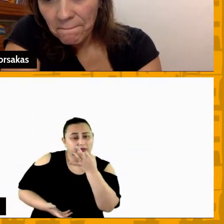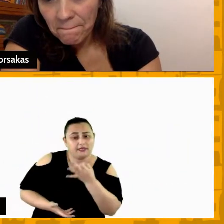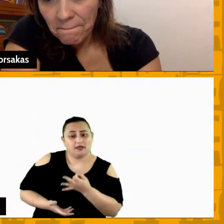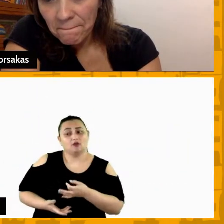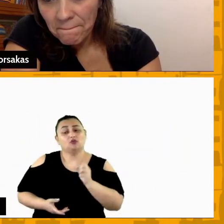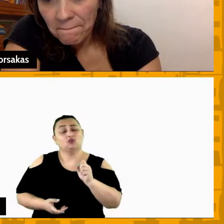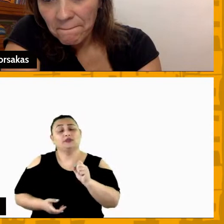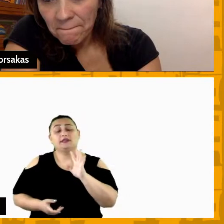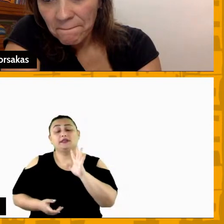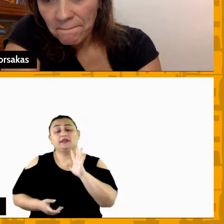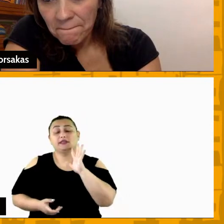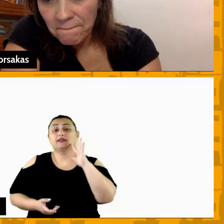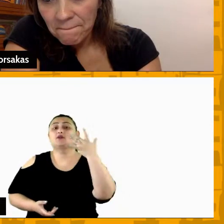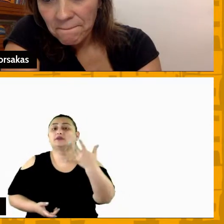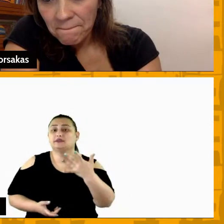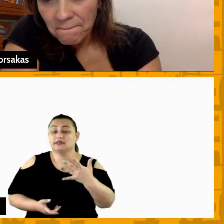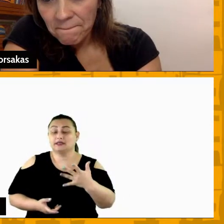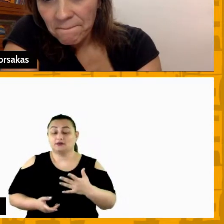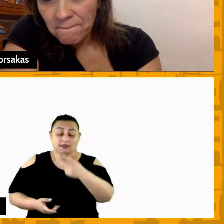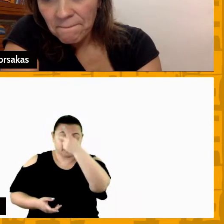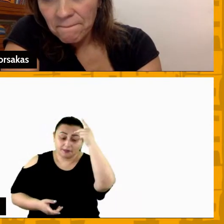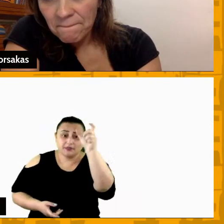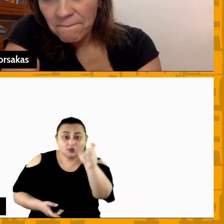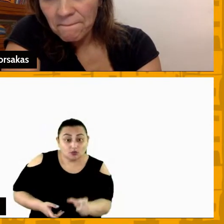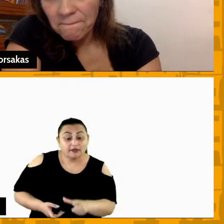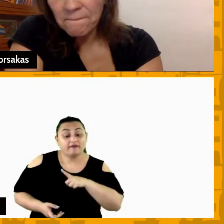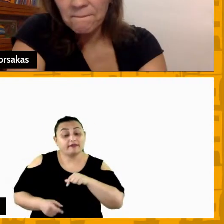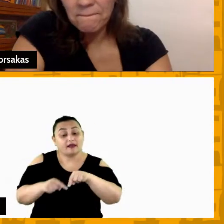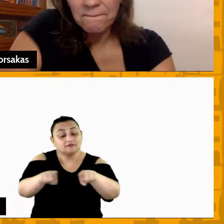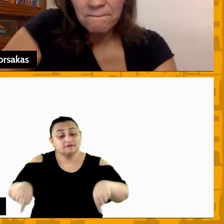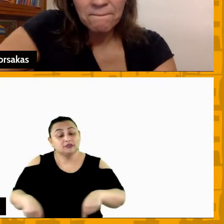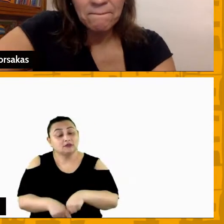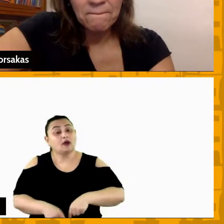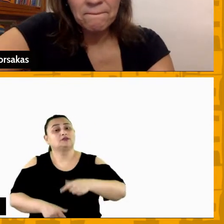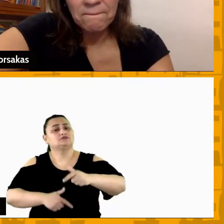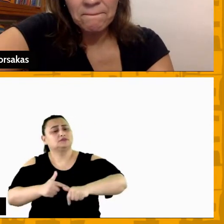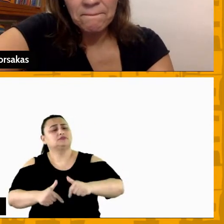está vivenciando e quem vai executar em alguns momentos a gente